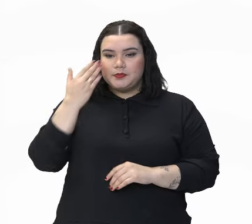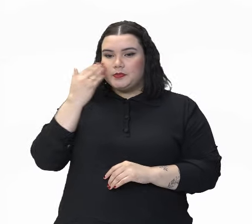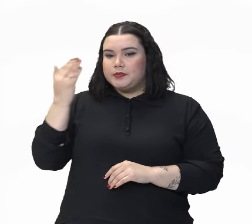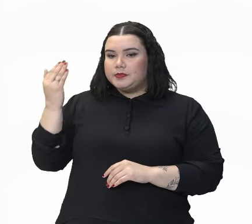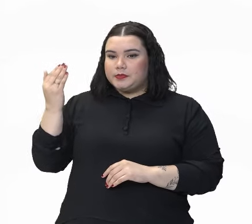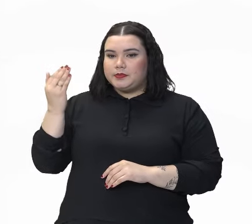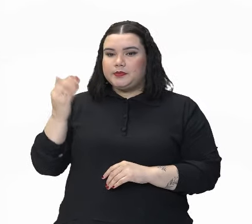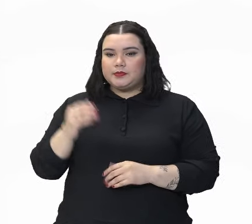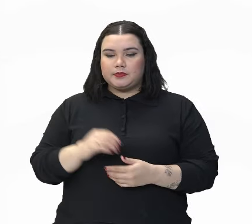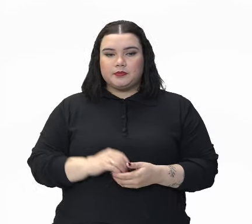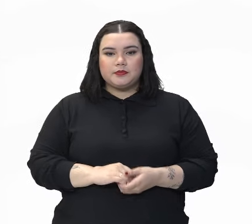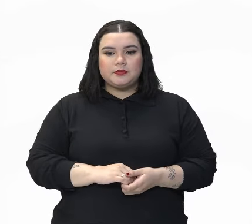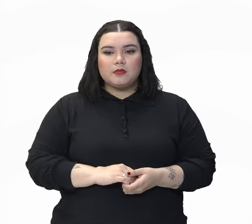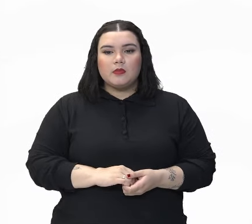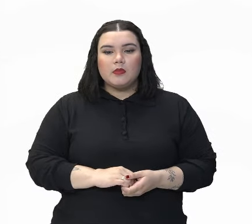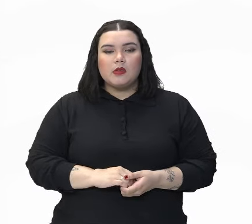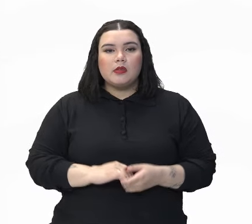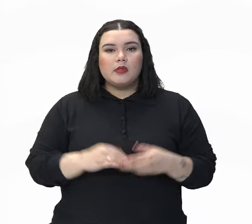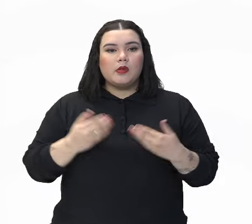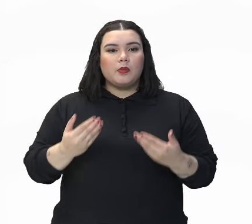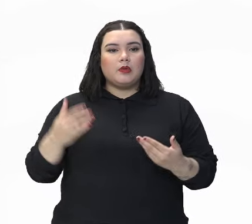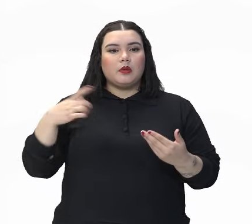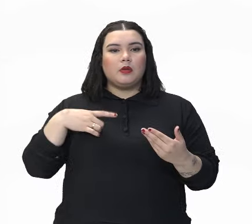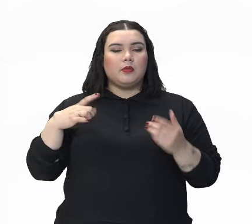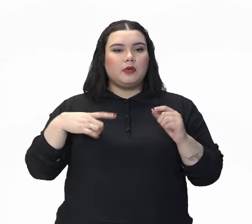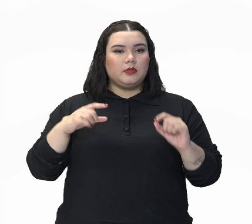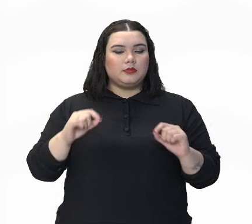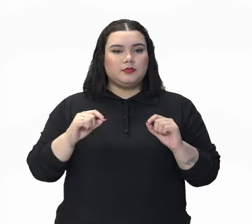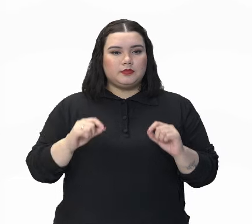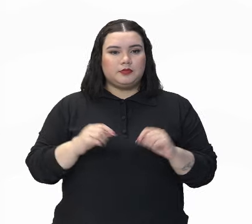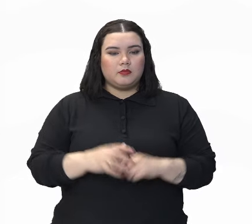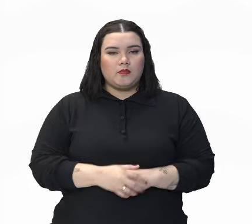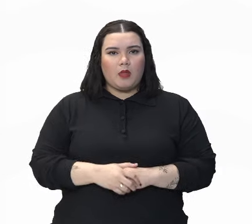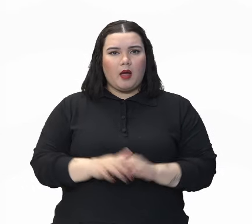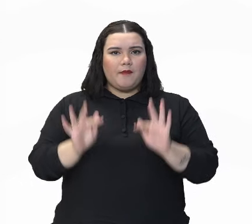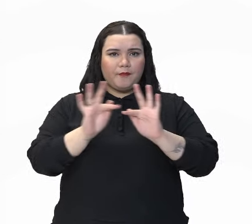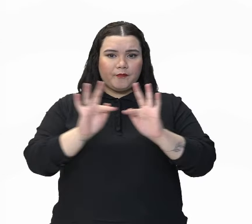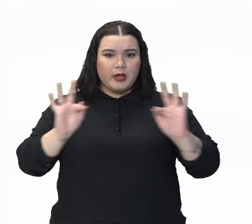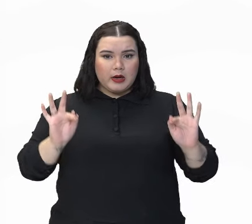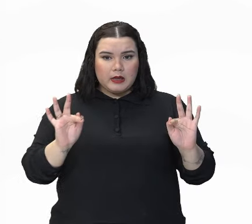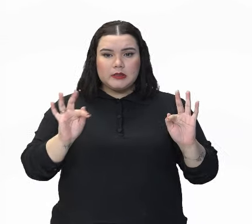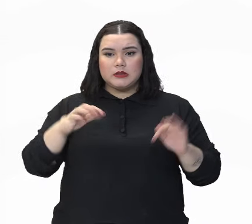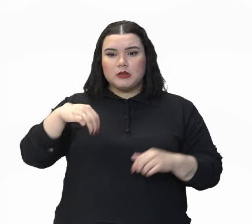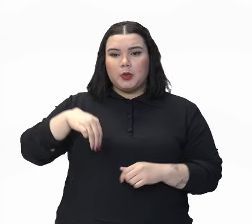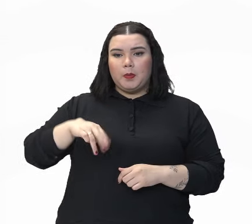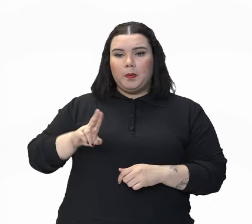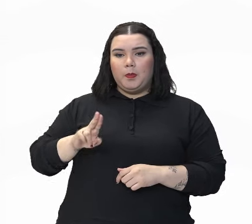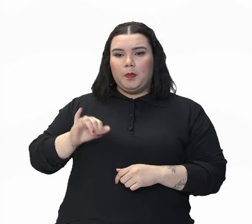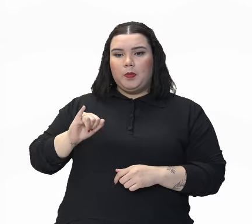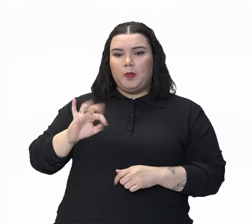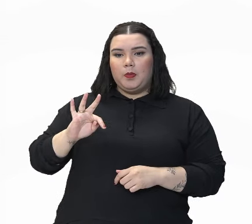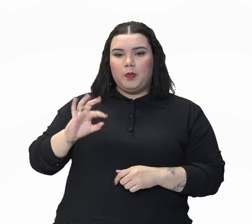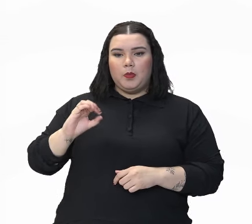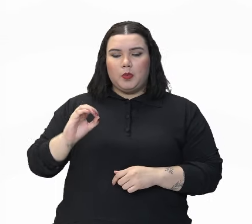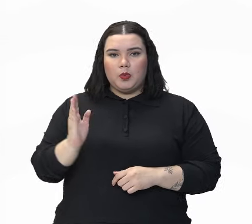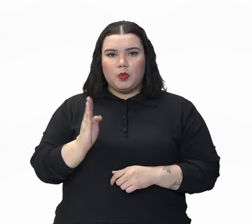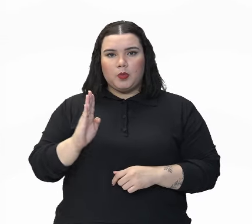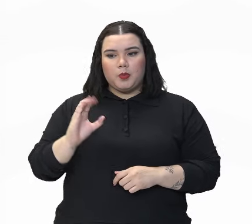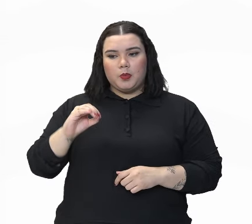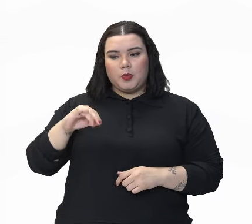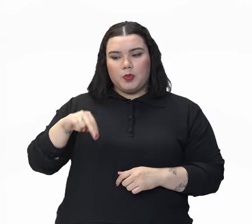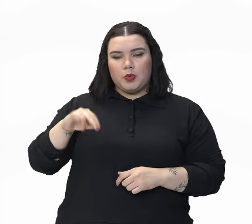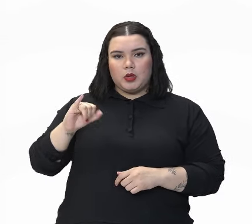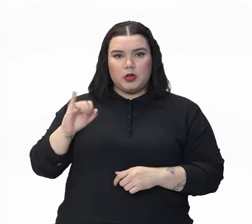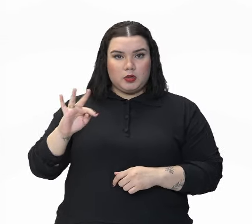quadro. Veja só, nós temos muito bonito. Eu chego aqui para vocês e falo muito